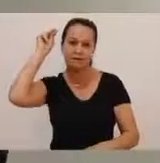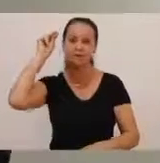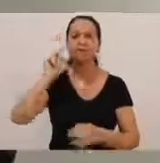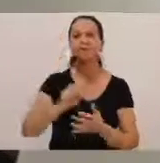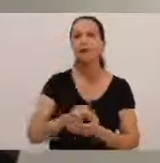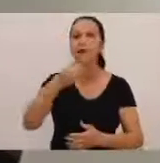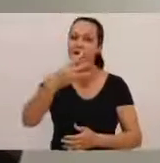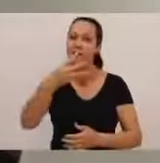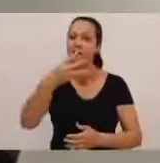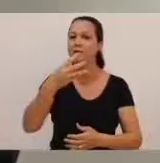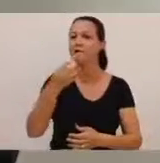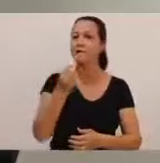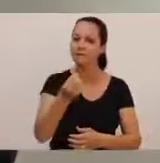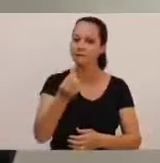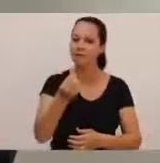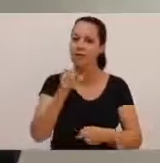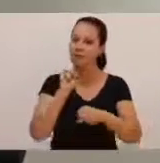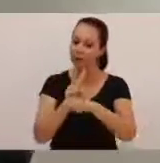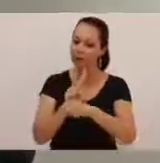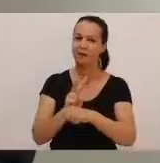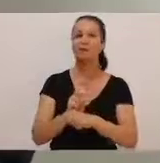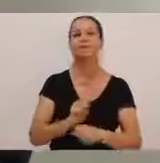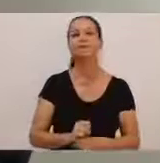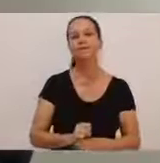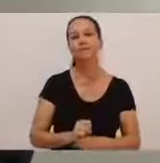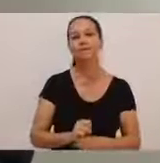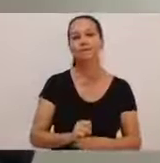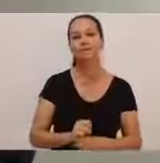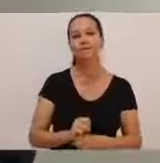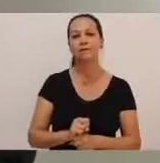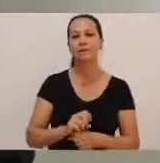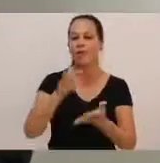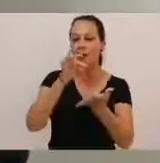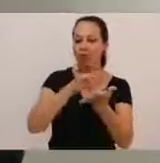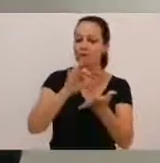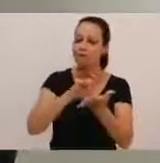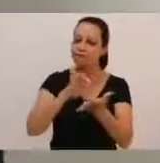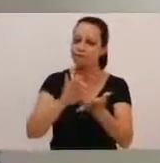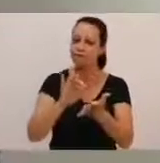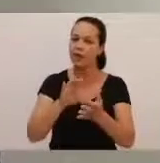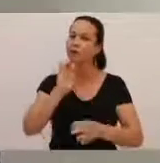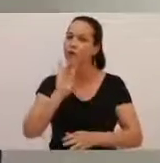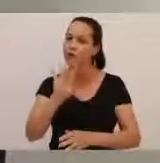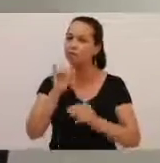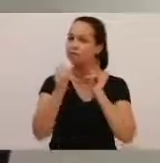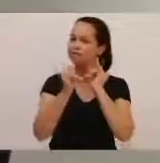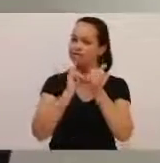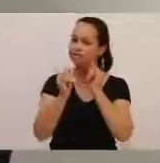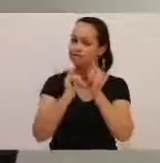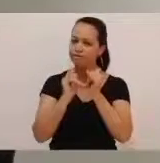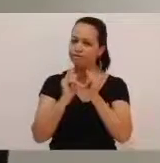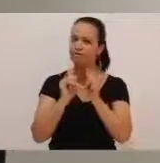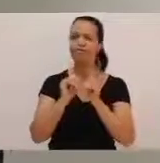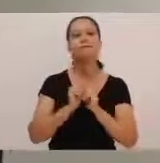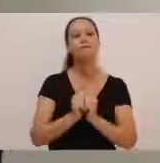municipal e serão mais 36 vagas. As inscrições serão apenas